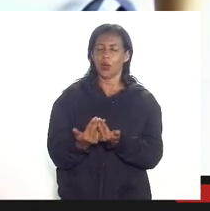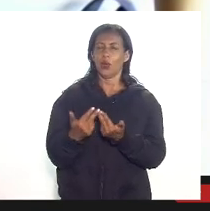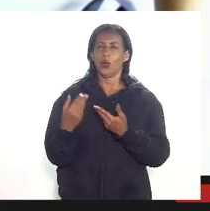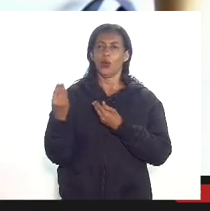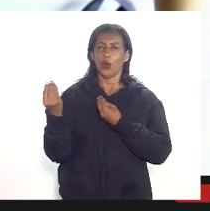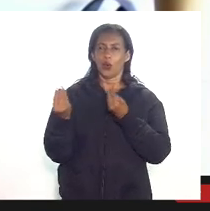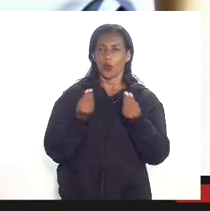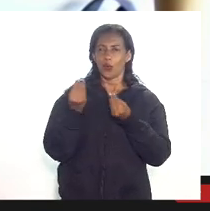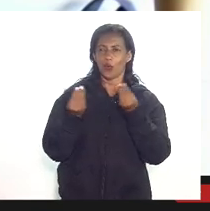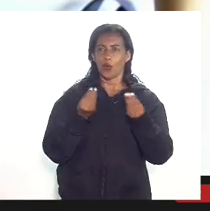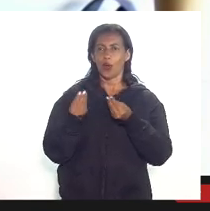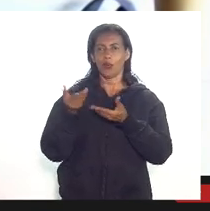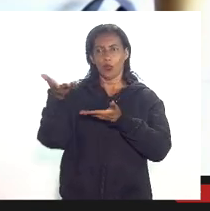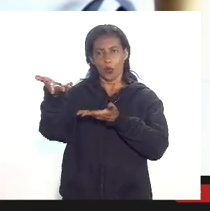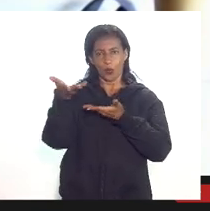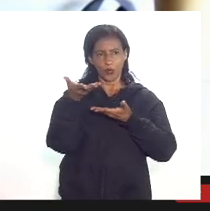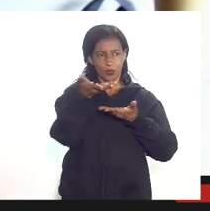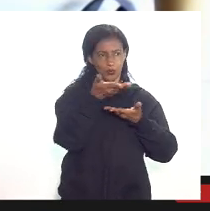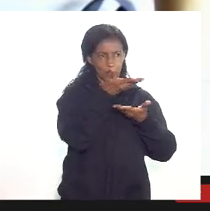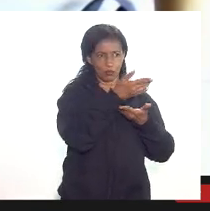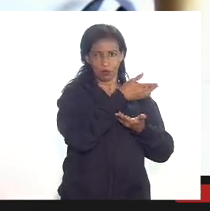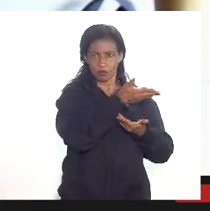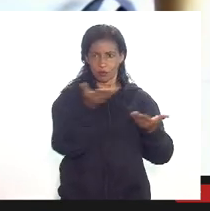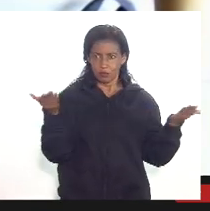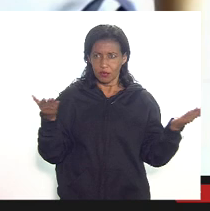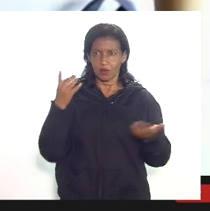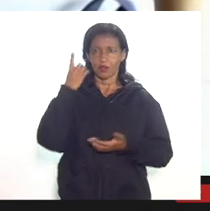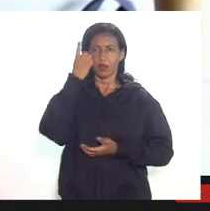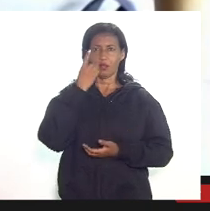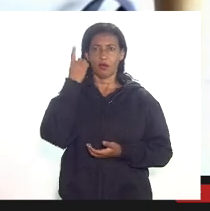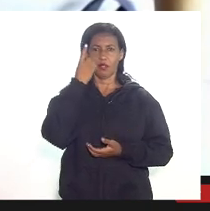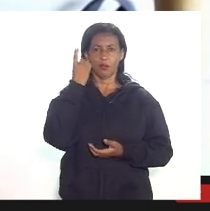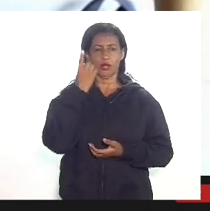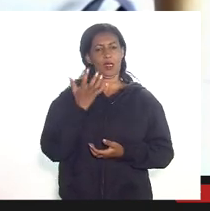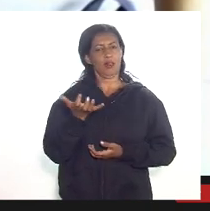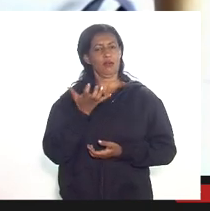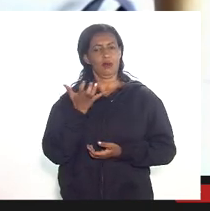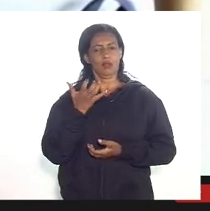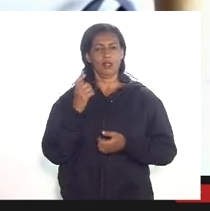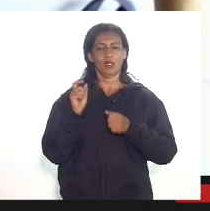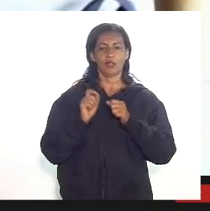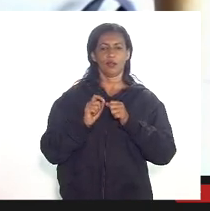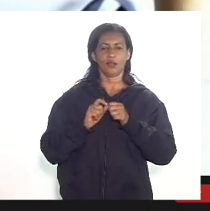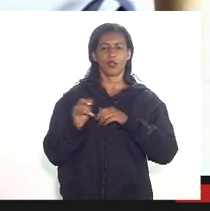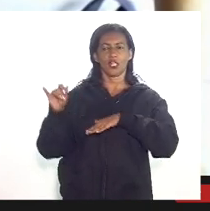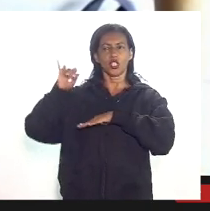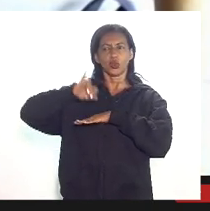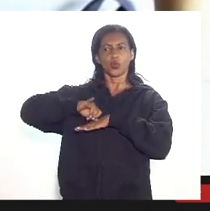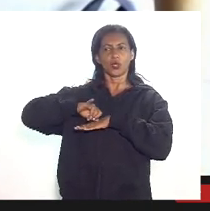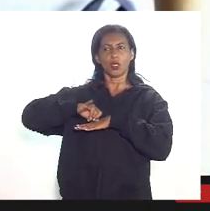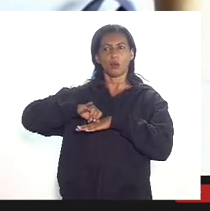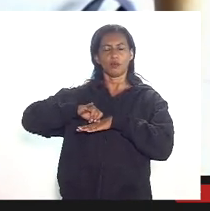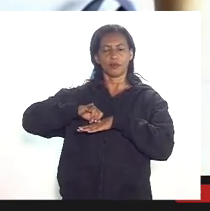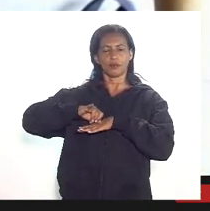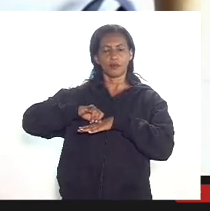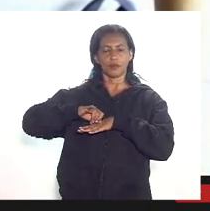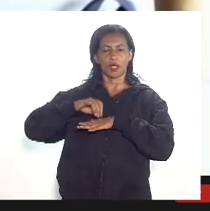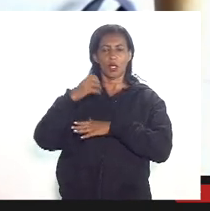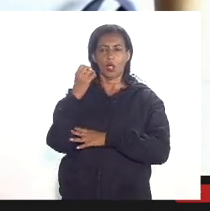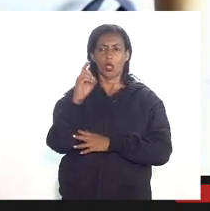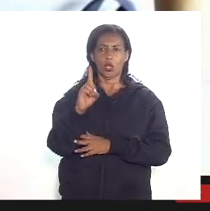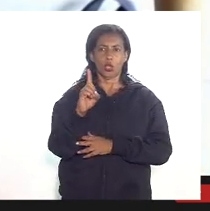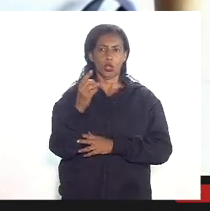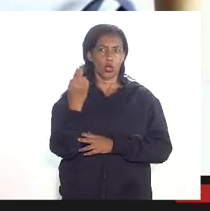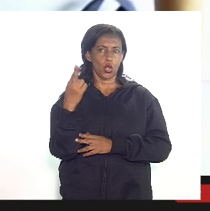aqui aos senhores deputados eu gostaria que fosse a exposição da doutora